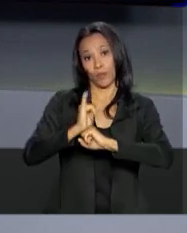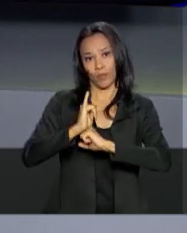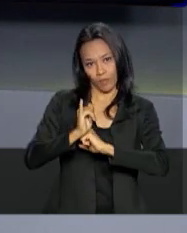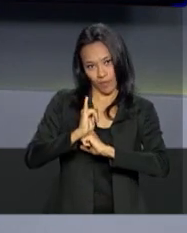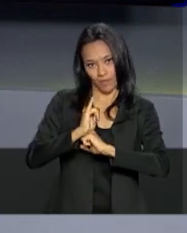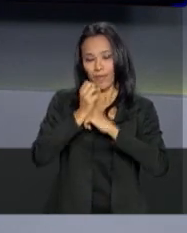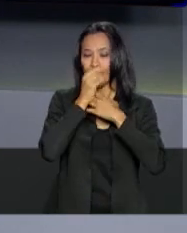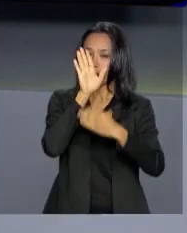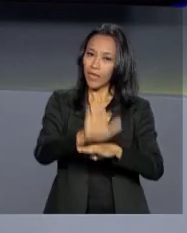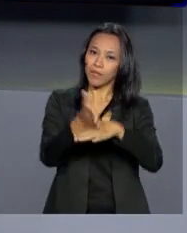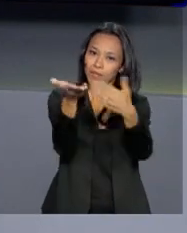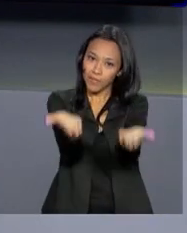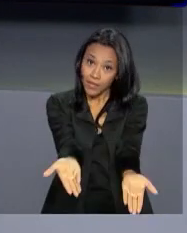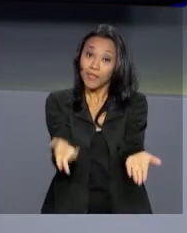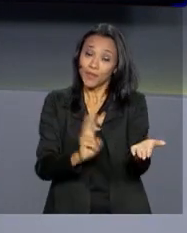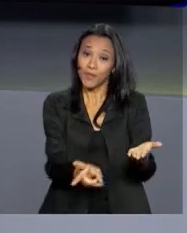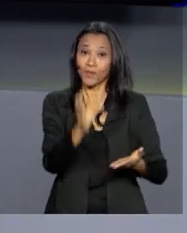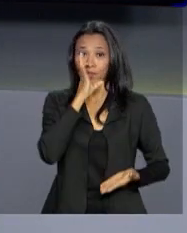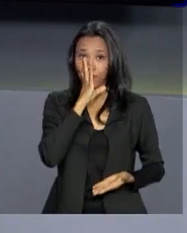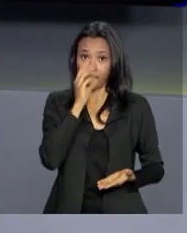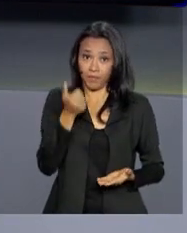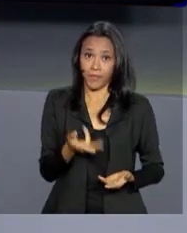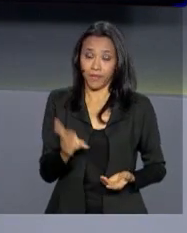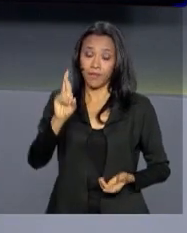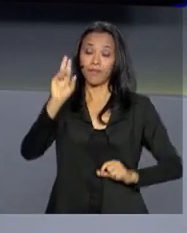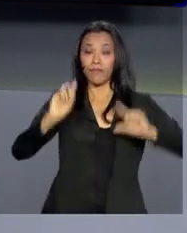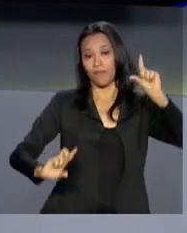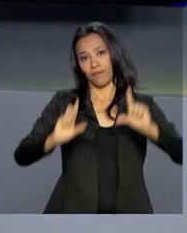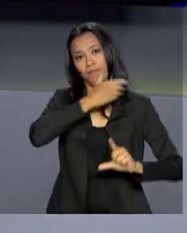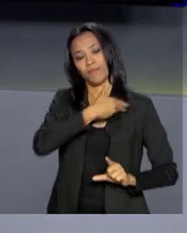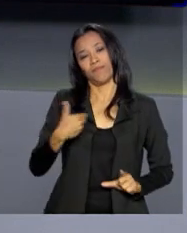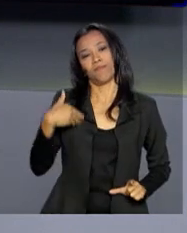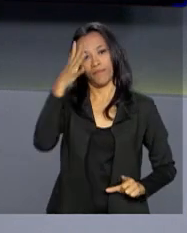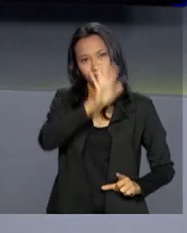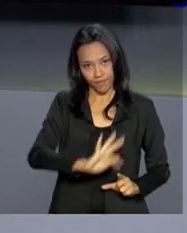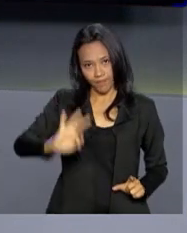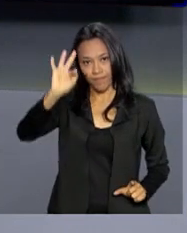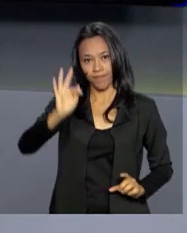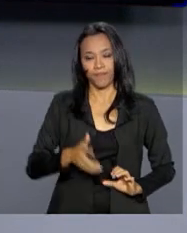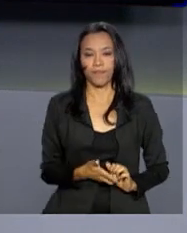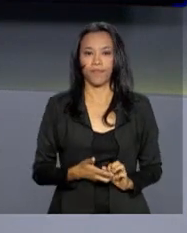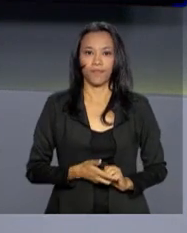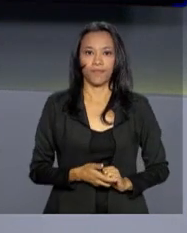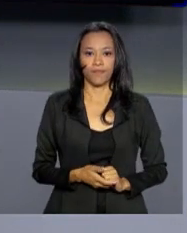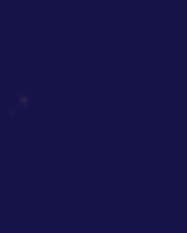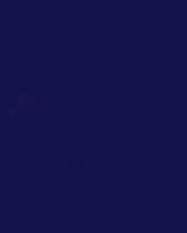YouTube. Uma boa tarde para você e continue com a gente aqui na NBR, a TV do Governo Federal.